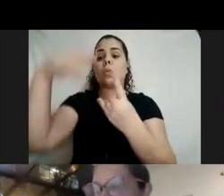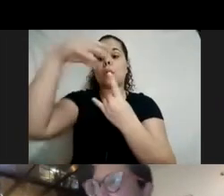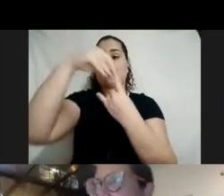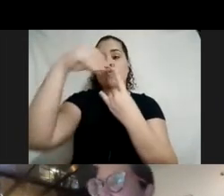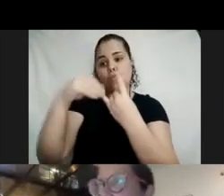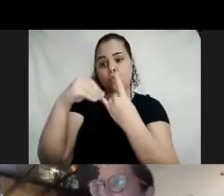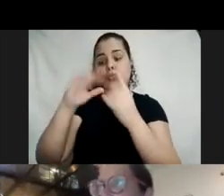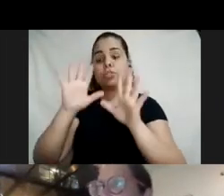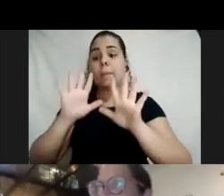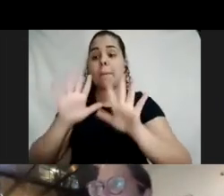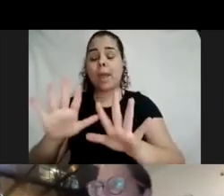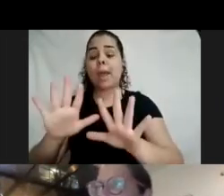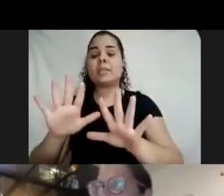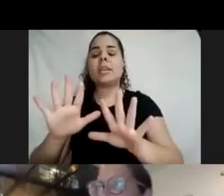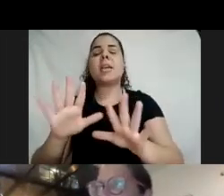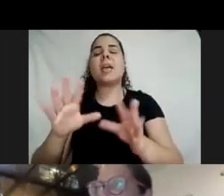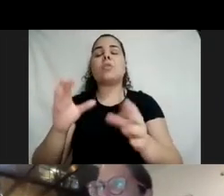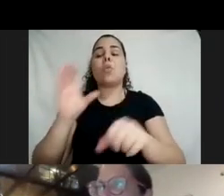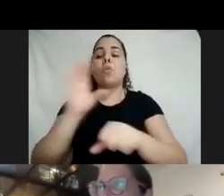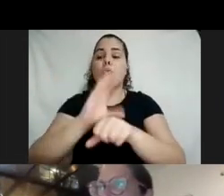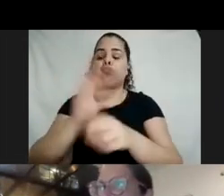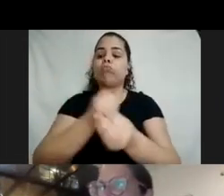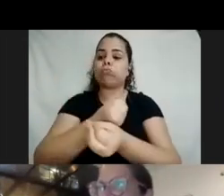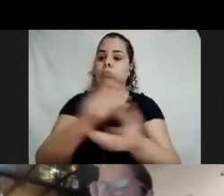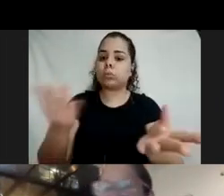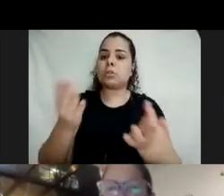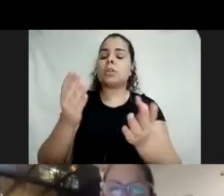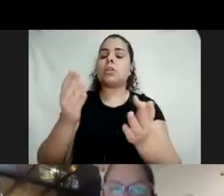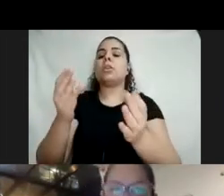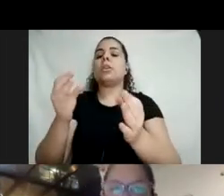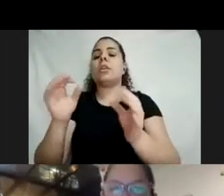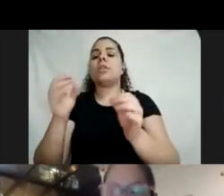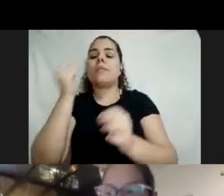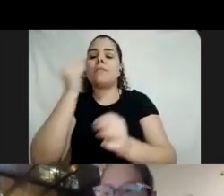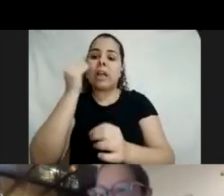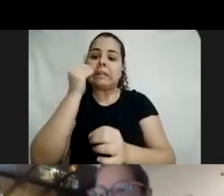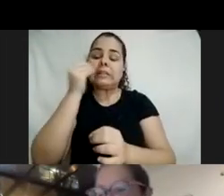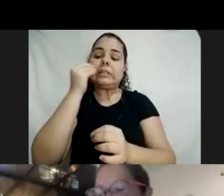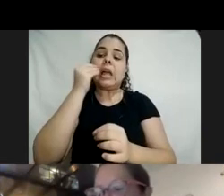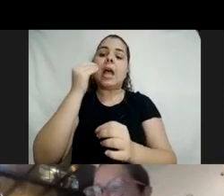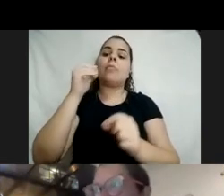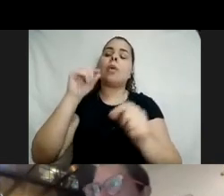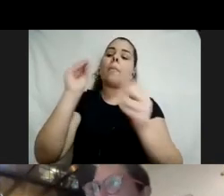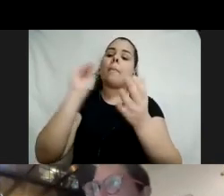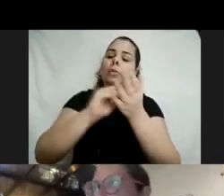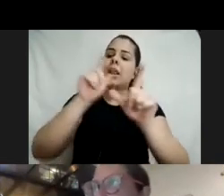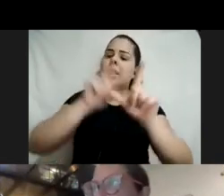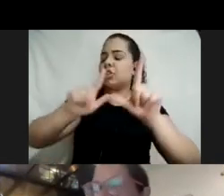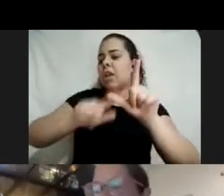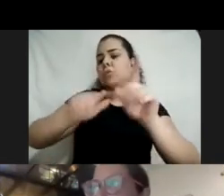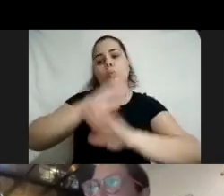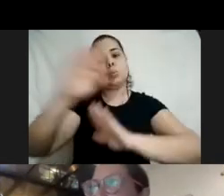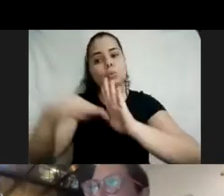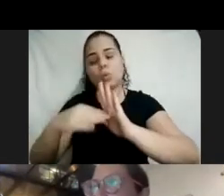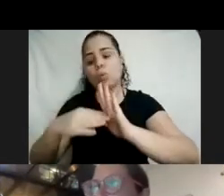além da gente disponibilizar ele inteiro, é a gente vai dar uma editada, colocar legenda para ele ir para o site com todos os recursos de acessibilidade, como a